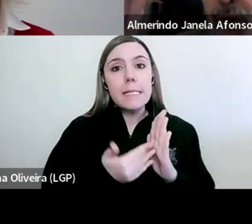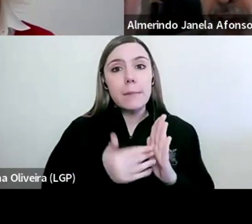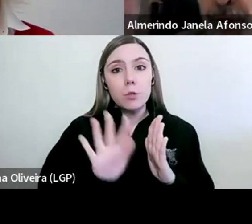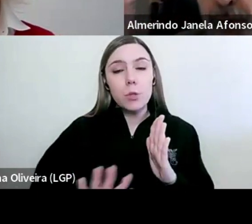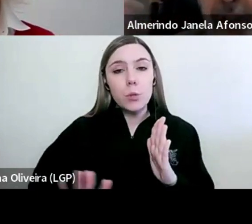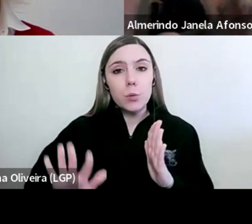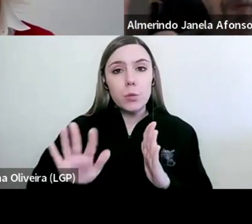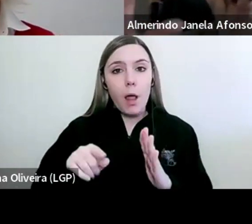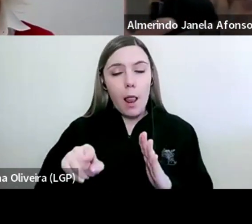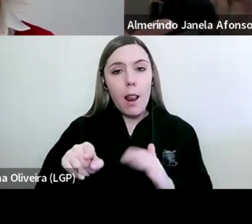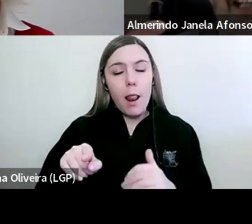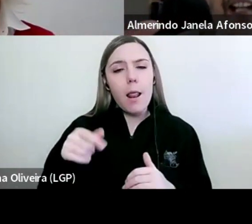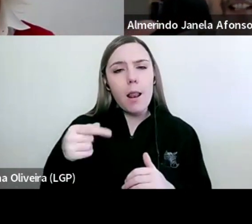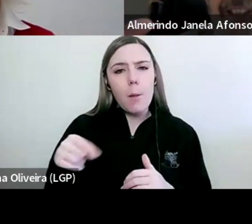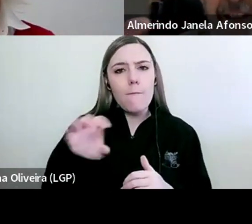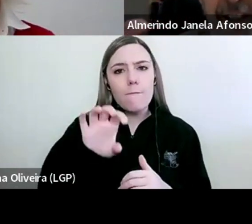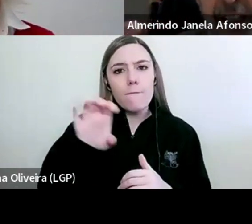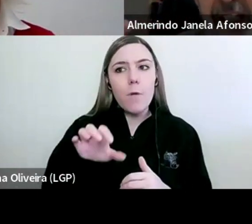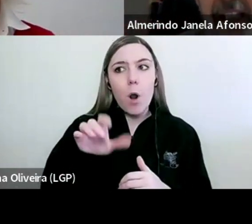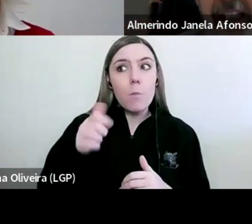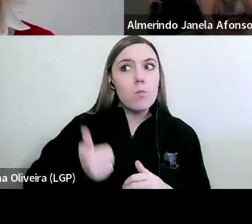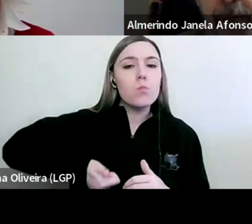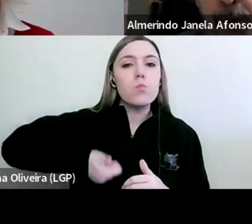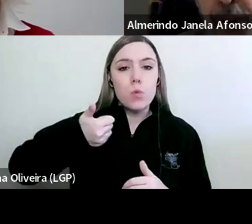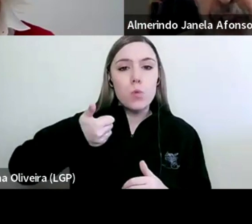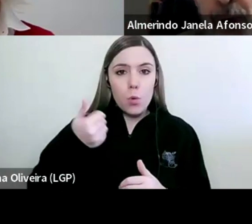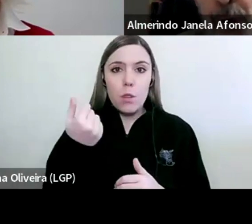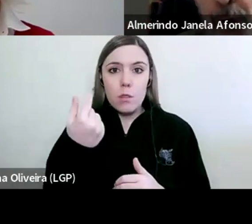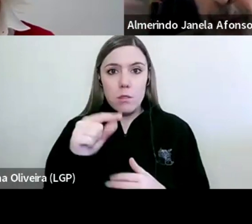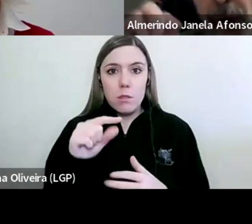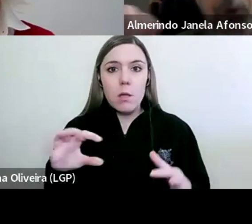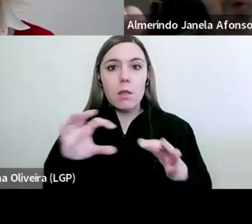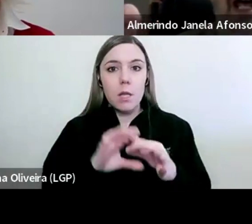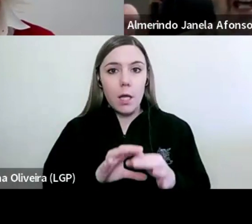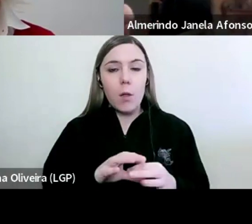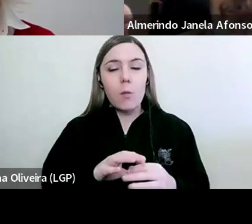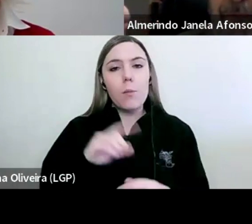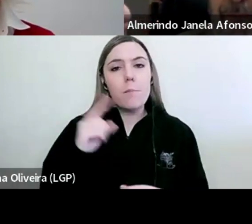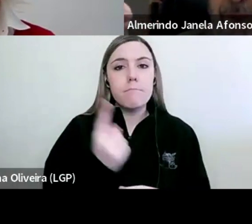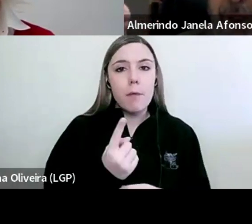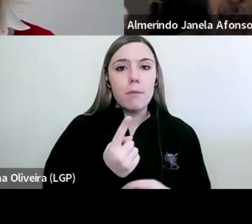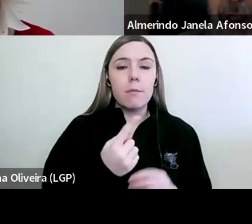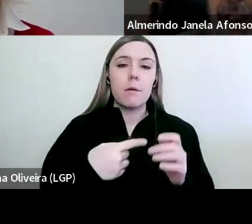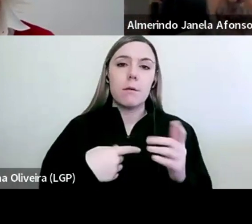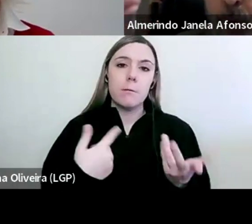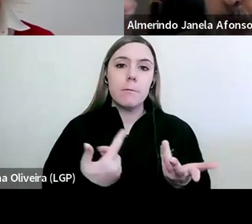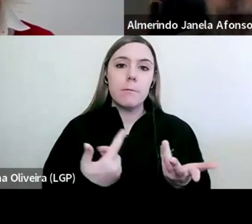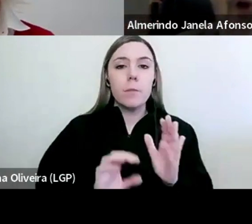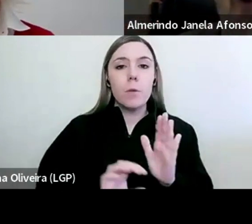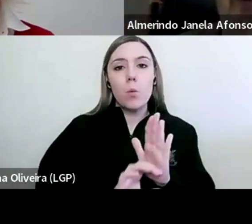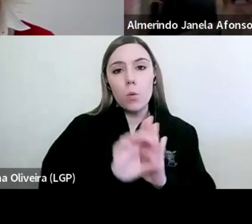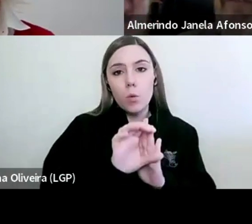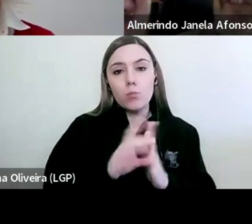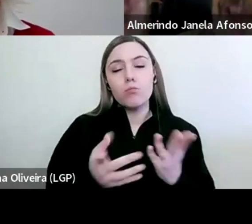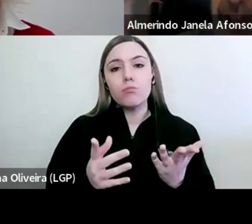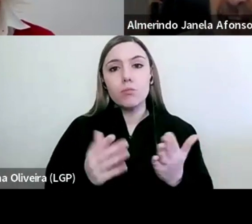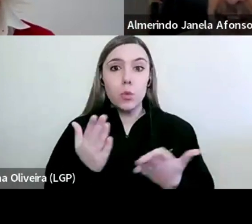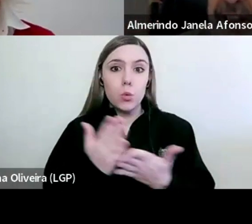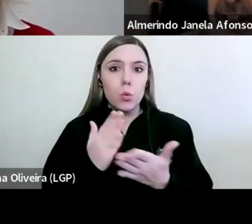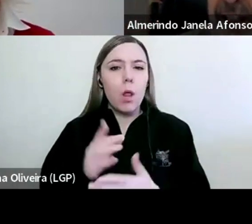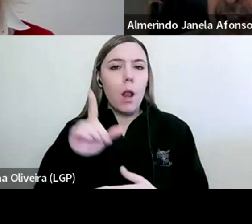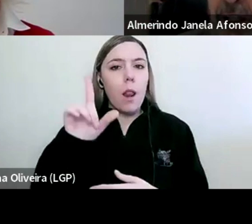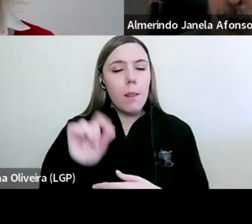um dos instrumentos mais eficazes da imposição do currículo escolar e de controlo e